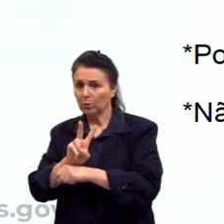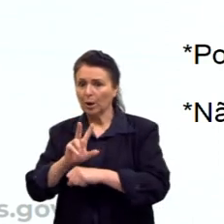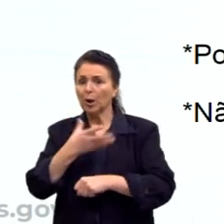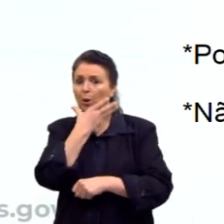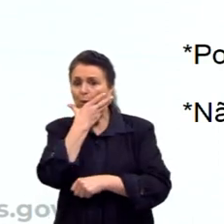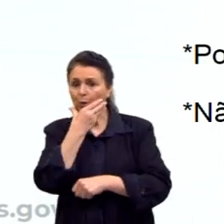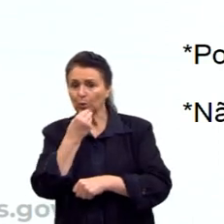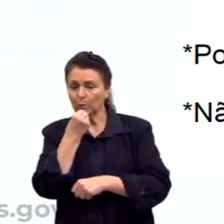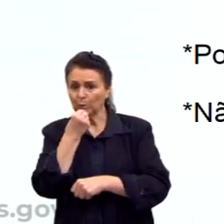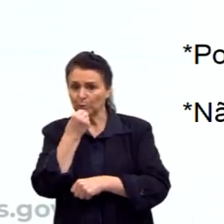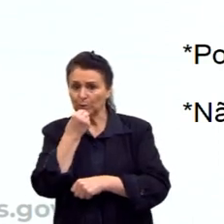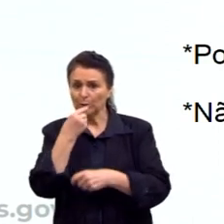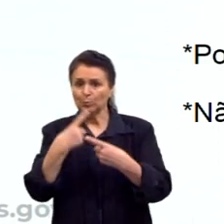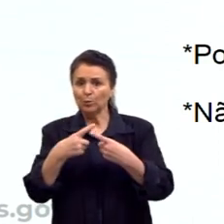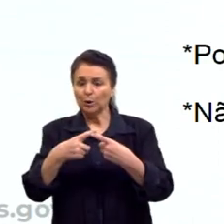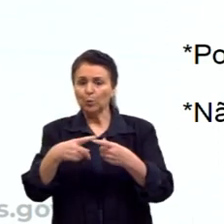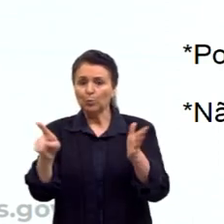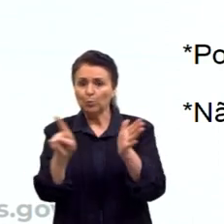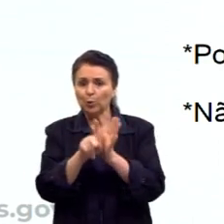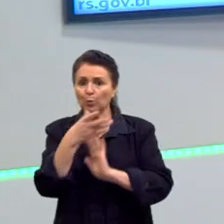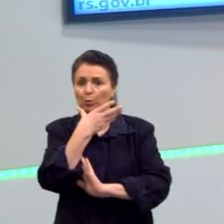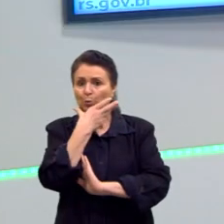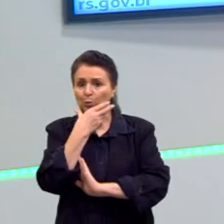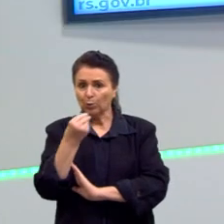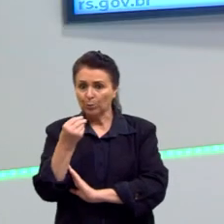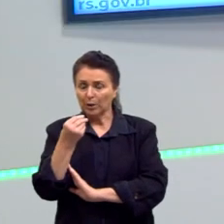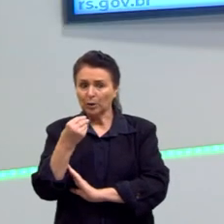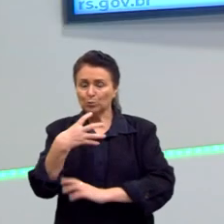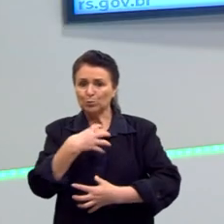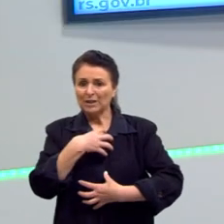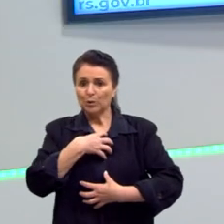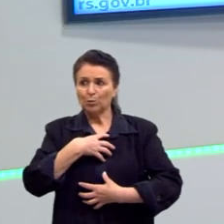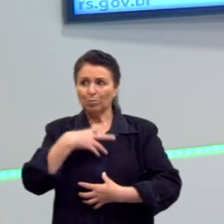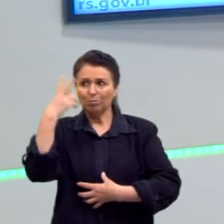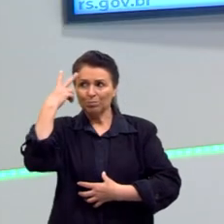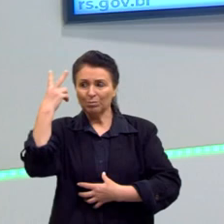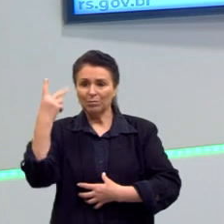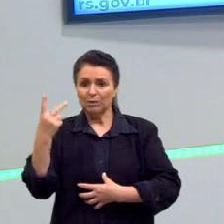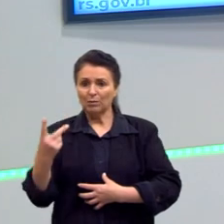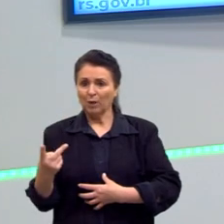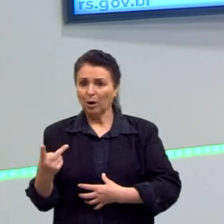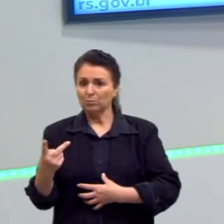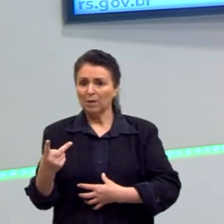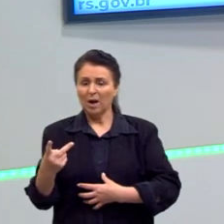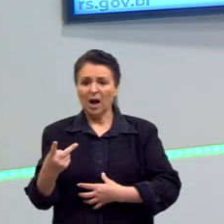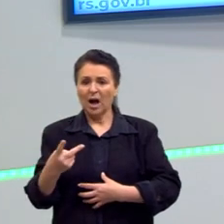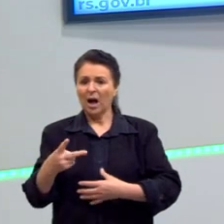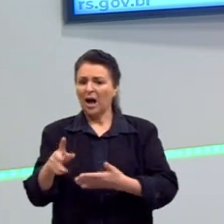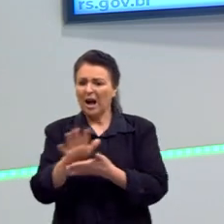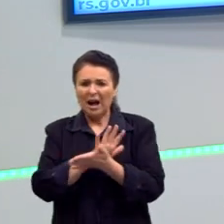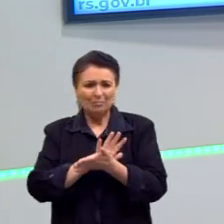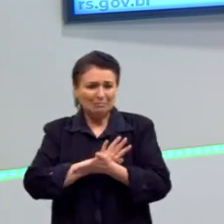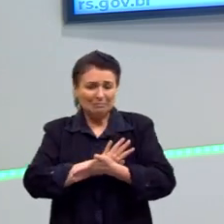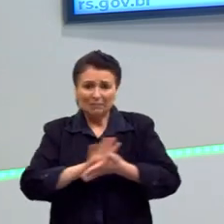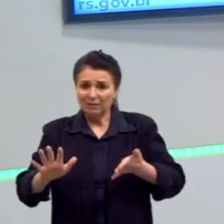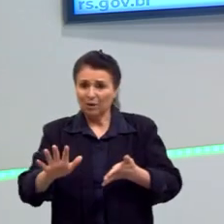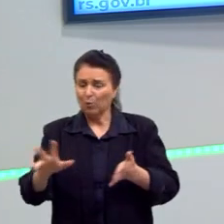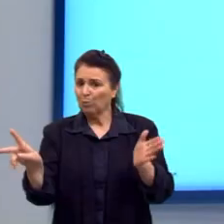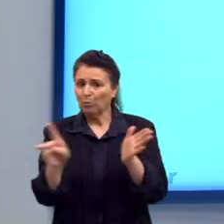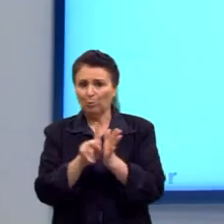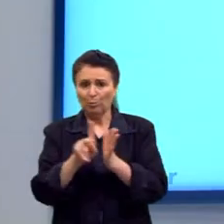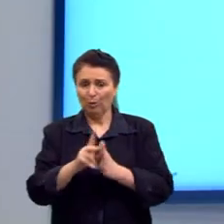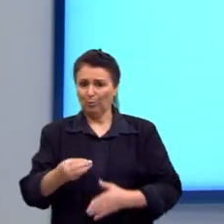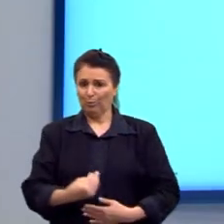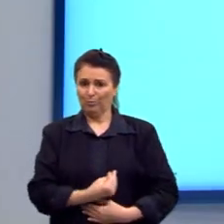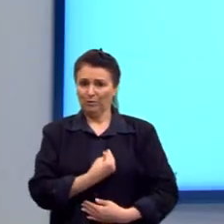Hobbes, que ficaria, se ele ficasse em estado de natureza. Aqui, também, esse estado de natureza é bastante hipotético. Porque, olha aqui, nós já